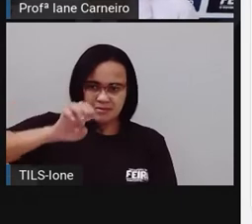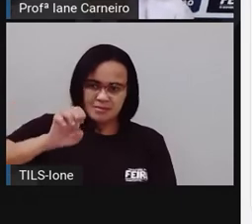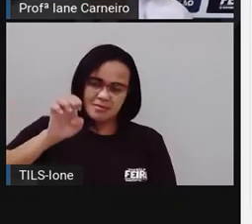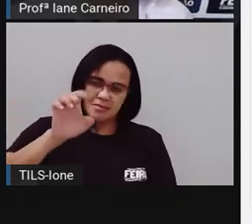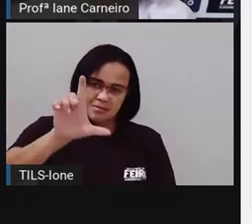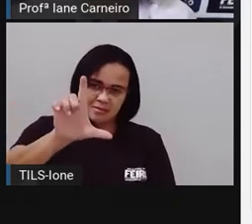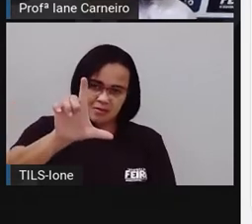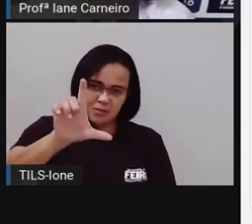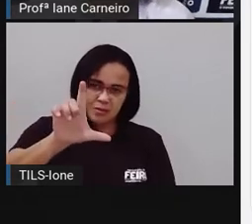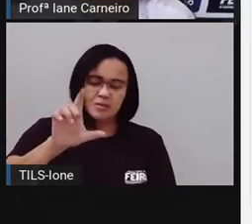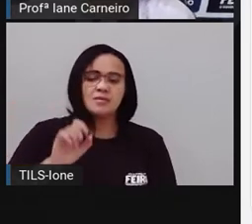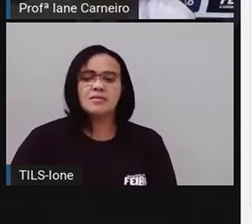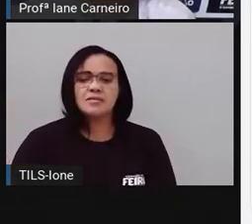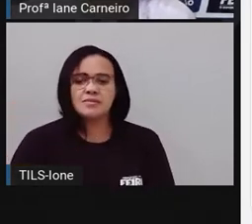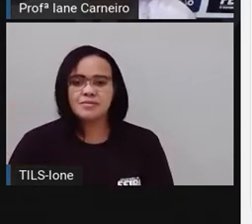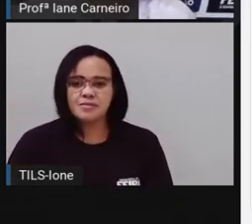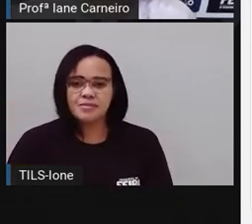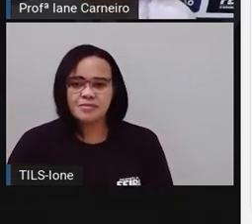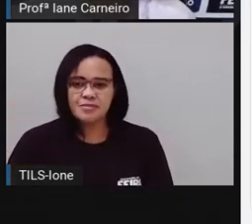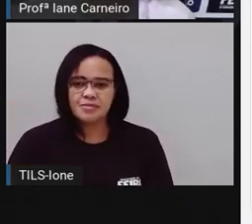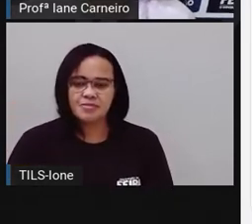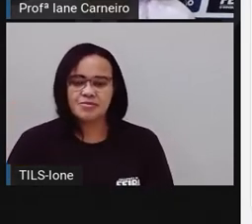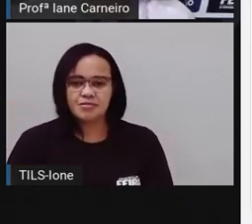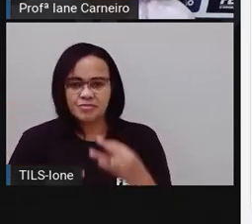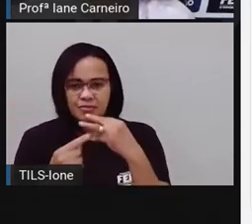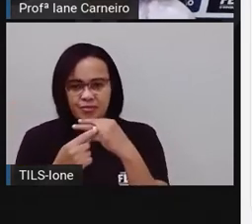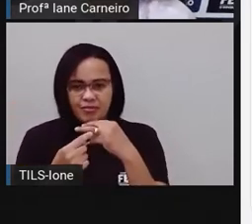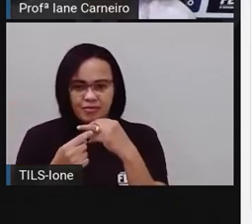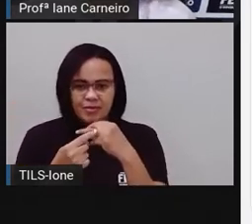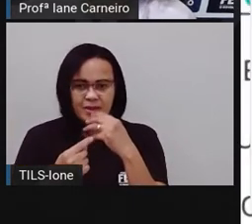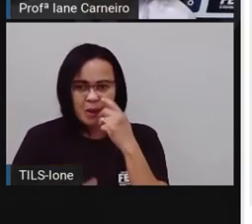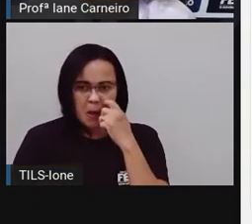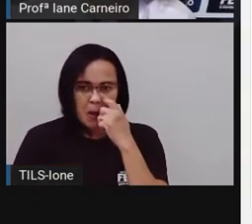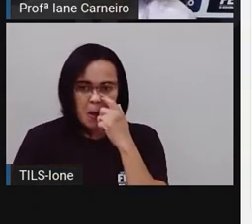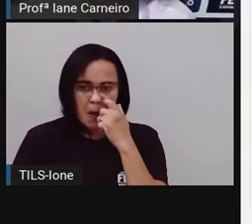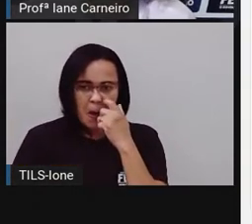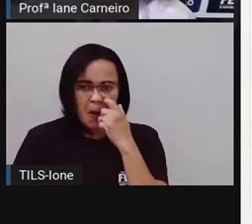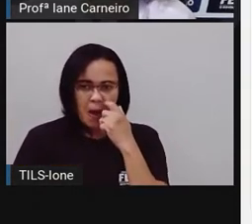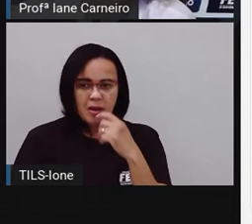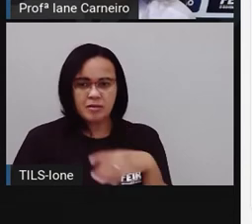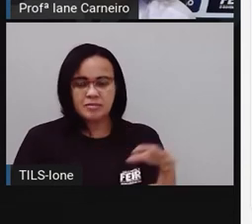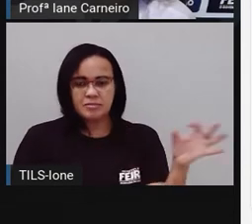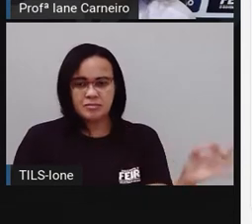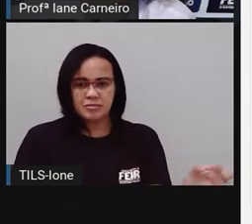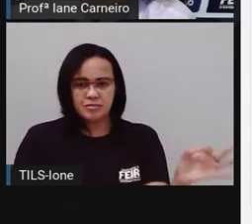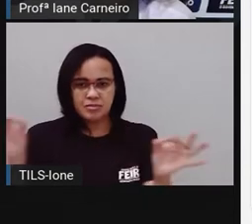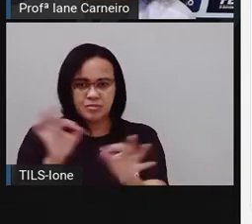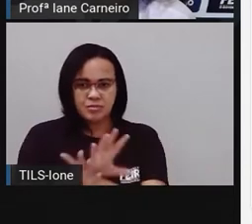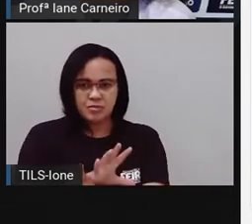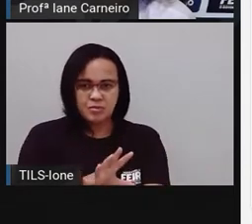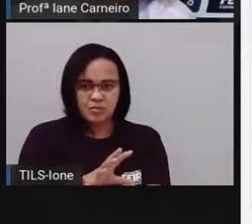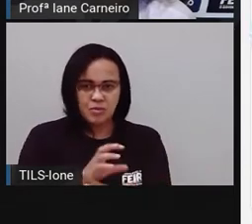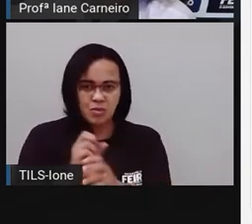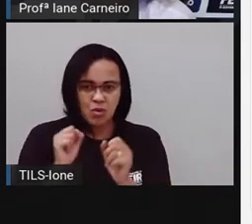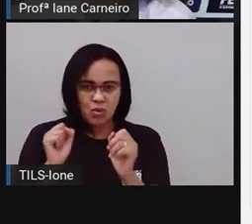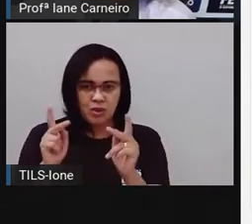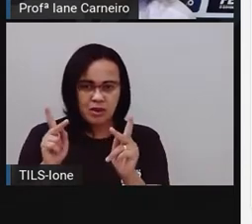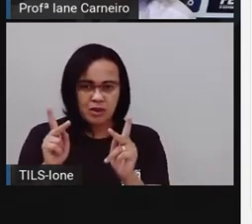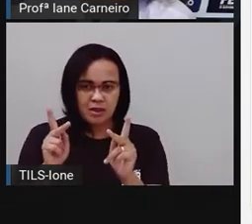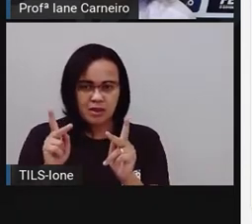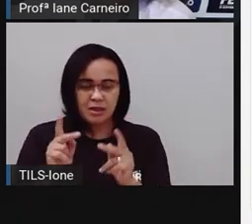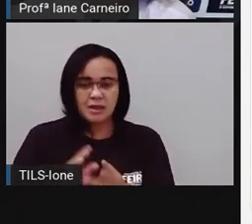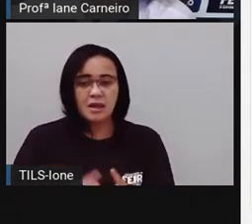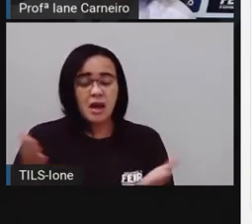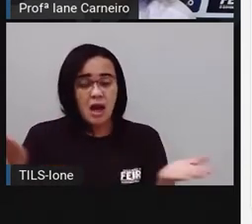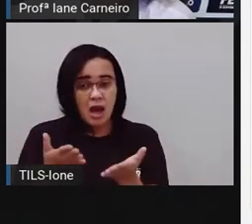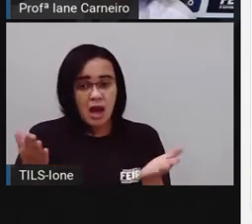Anel. Anel. Conseguimos, ó... Completar o texto todo, tá certo? Então, a prova é